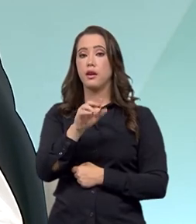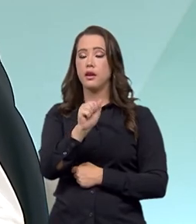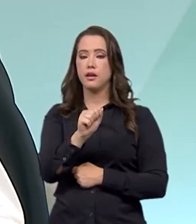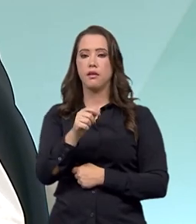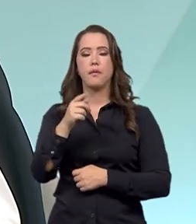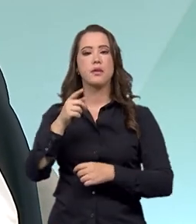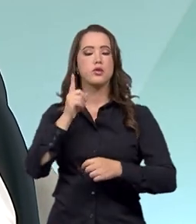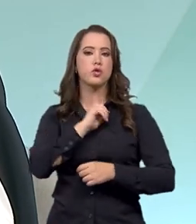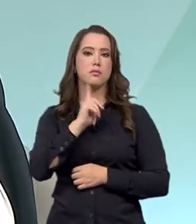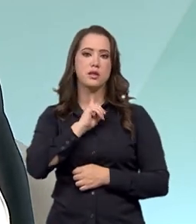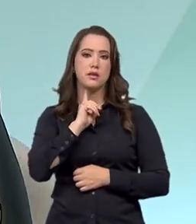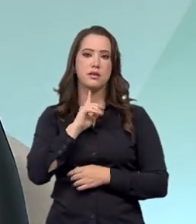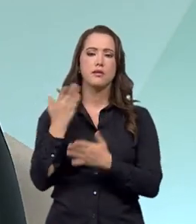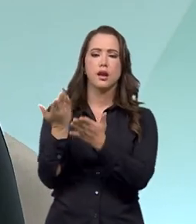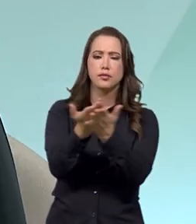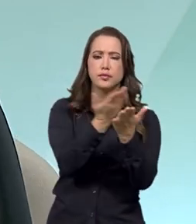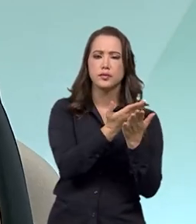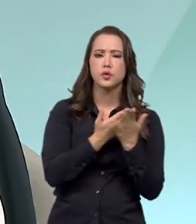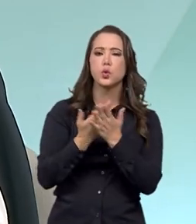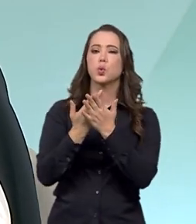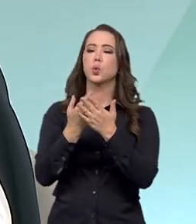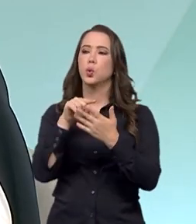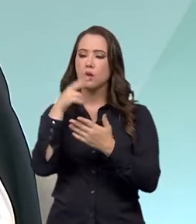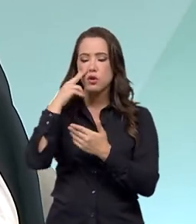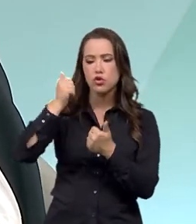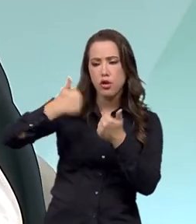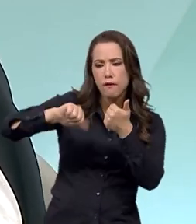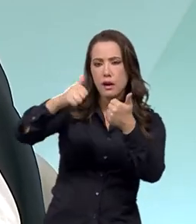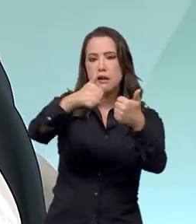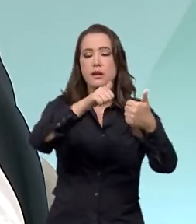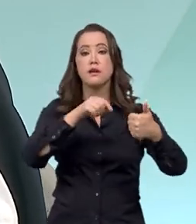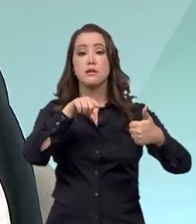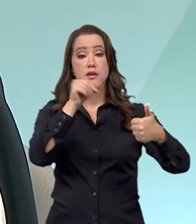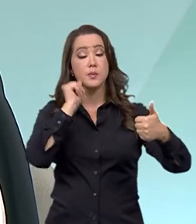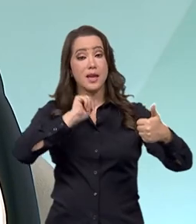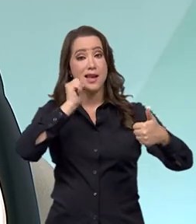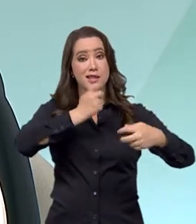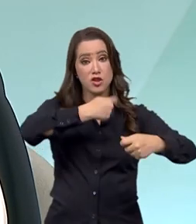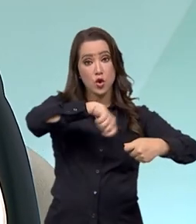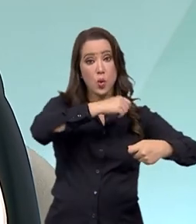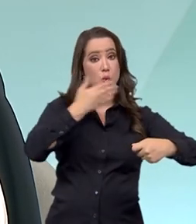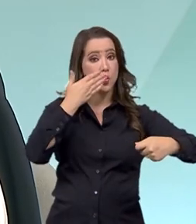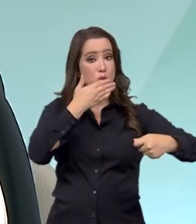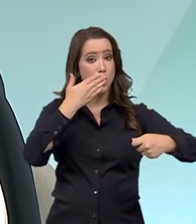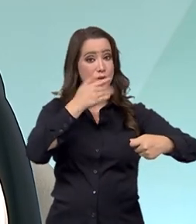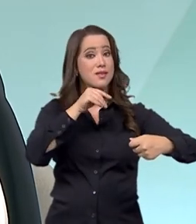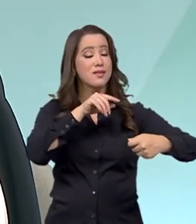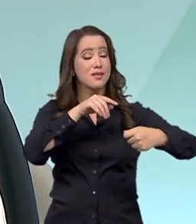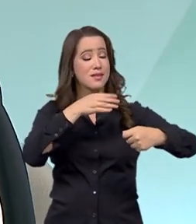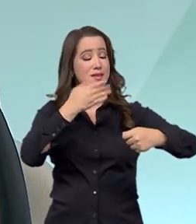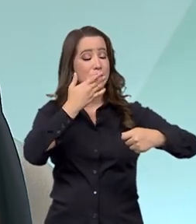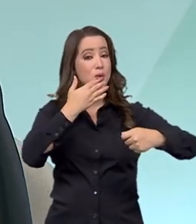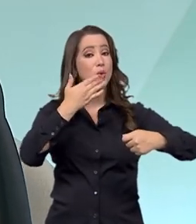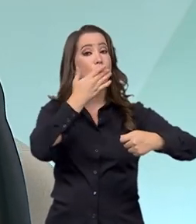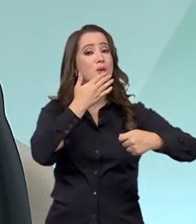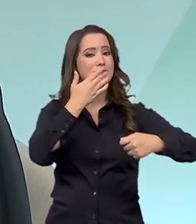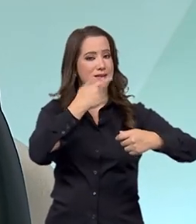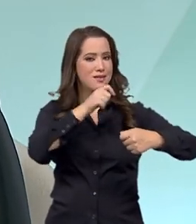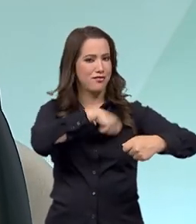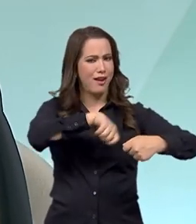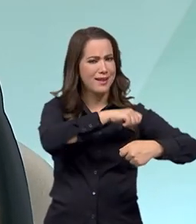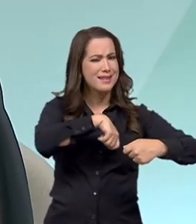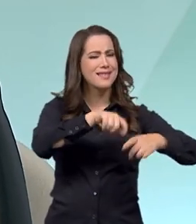estudo histórico, estudo antropológico. E nesse caso aí, a gente conseguiu até os estudos